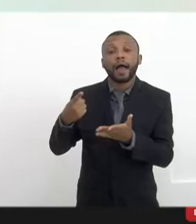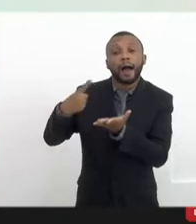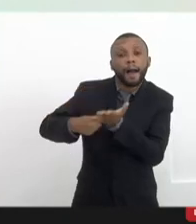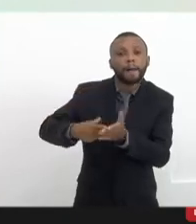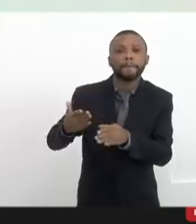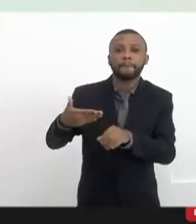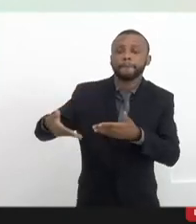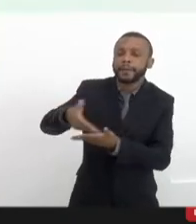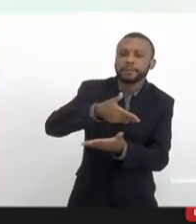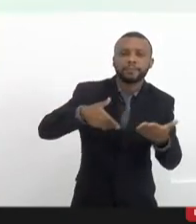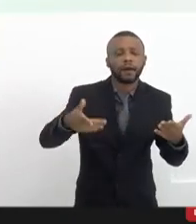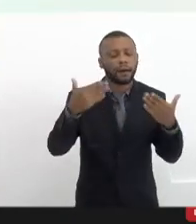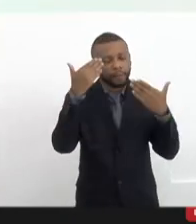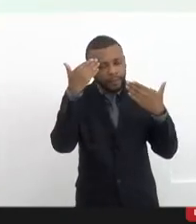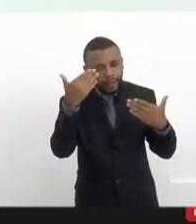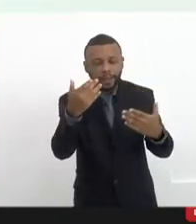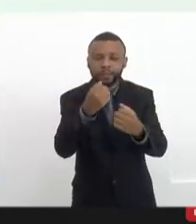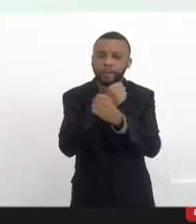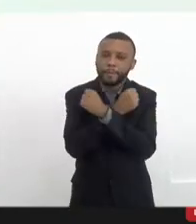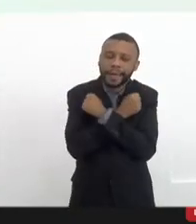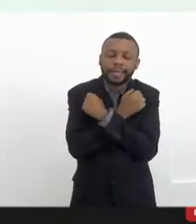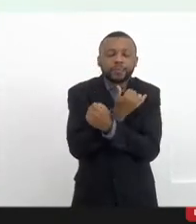Obrigado, abraço, desculpe